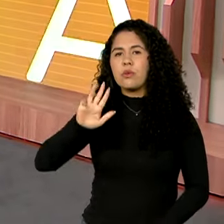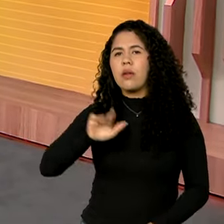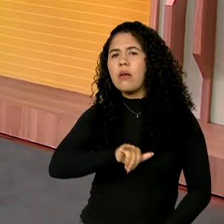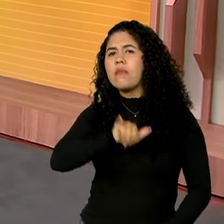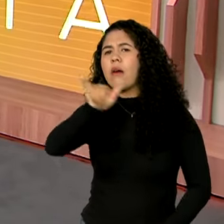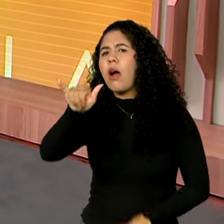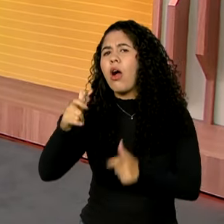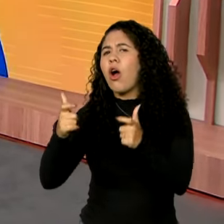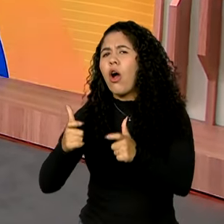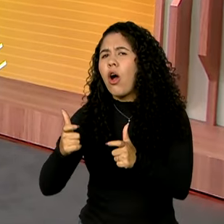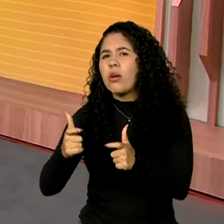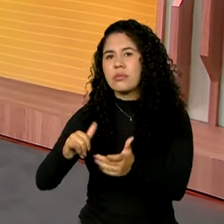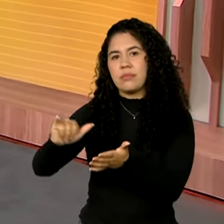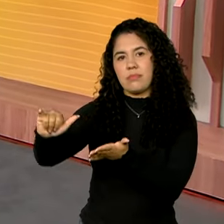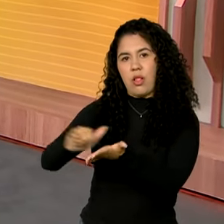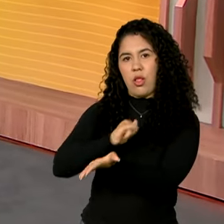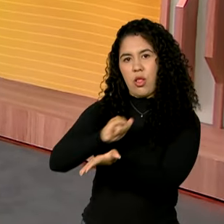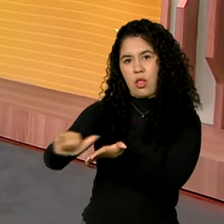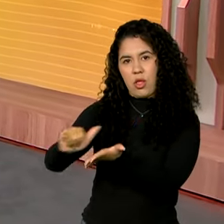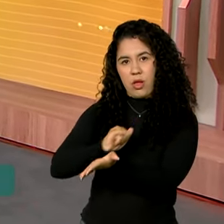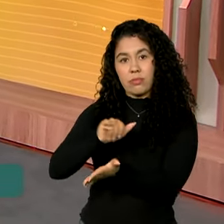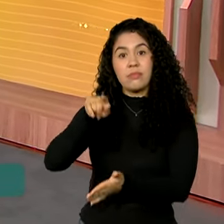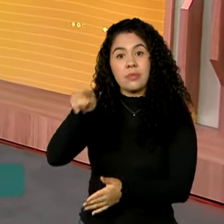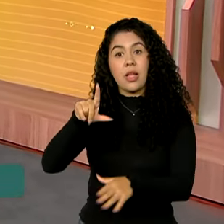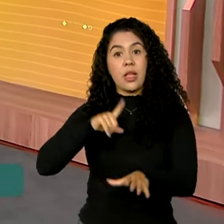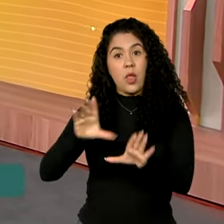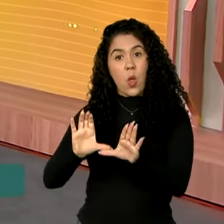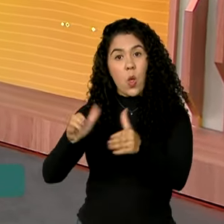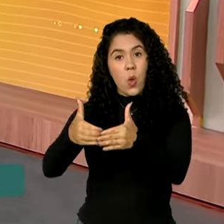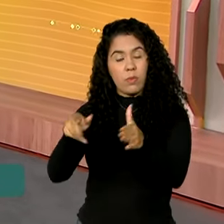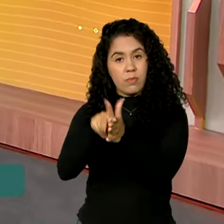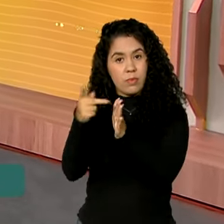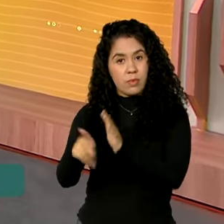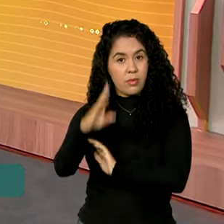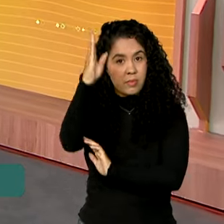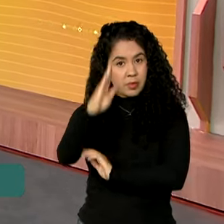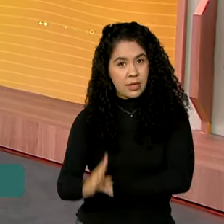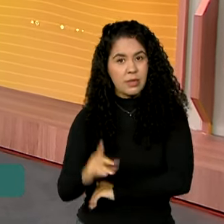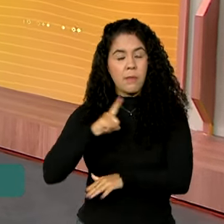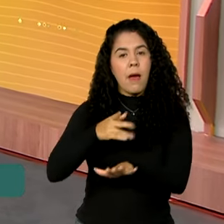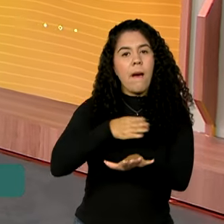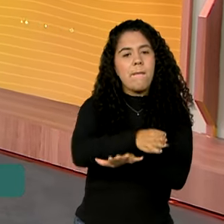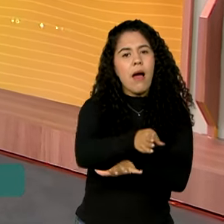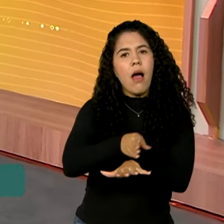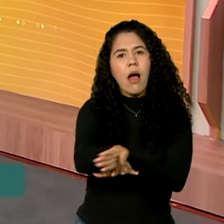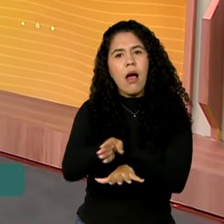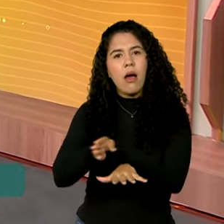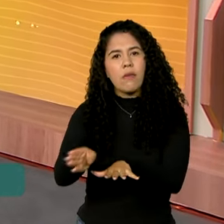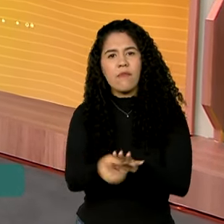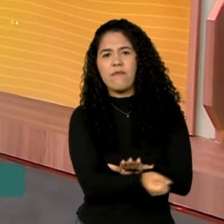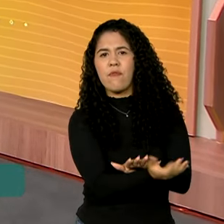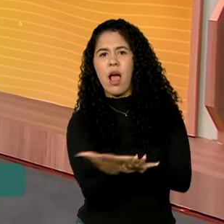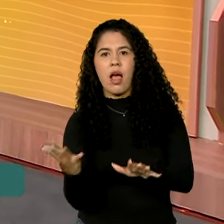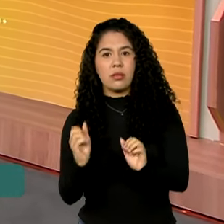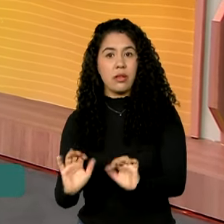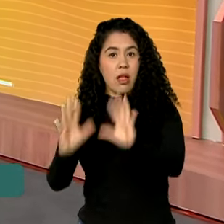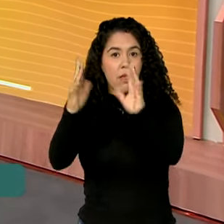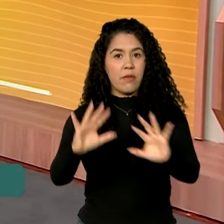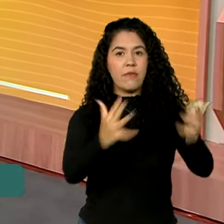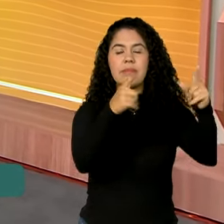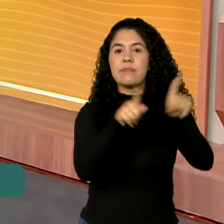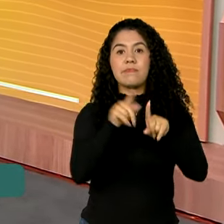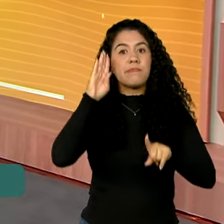Estados Unidos, acompanhado da delegação brasileira para participar de diversos eventos e principalmente da